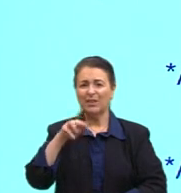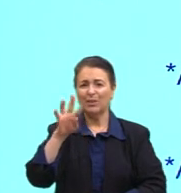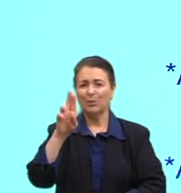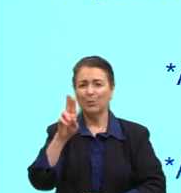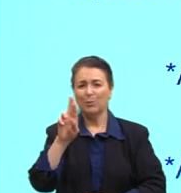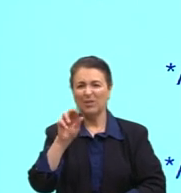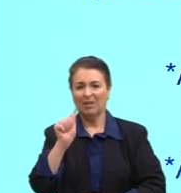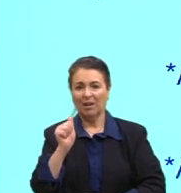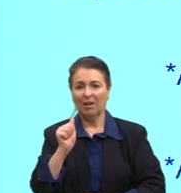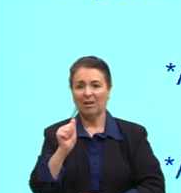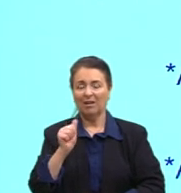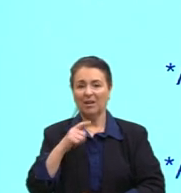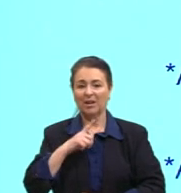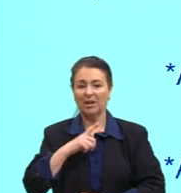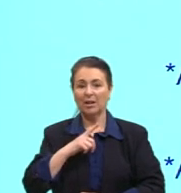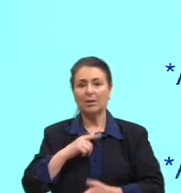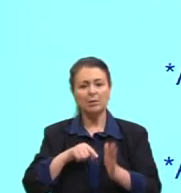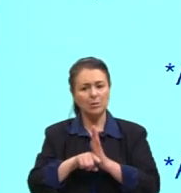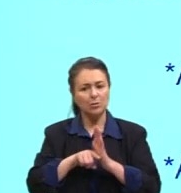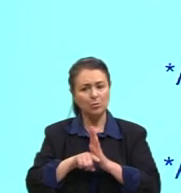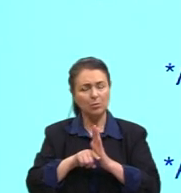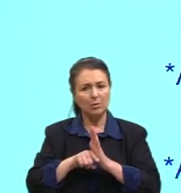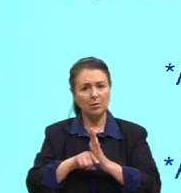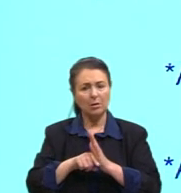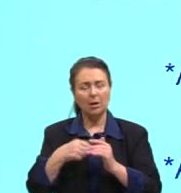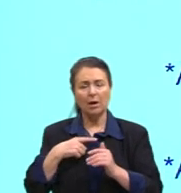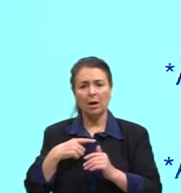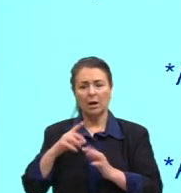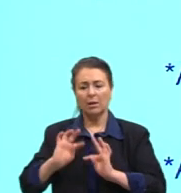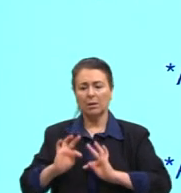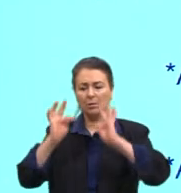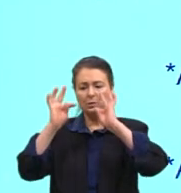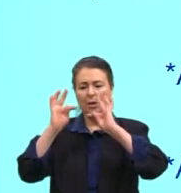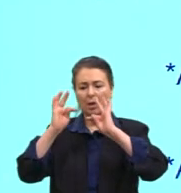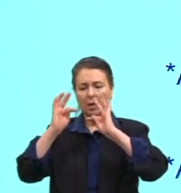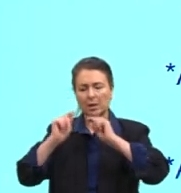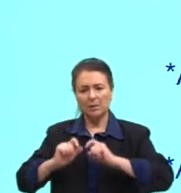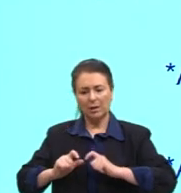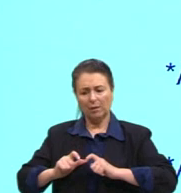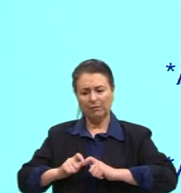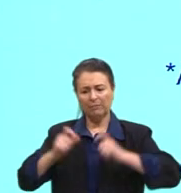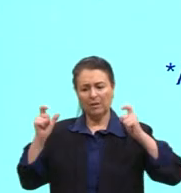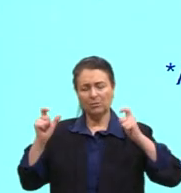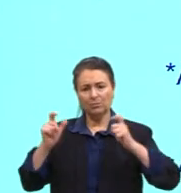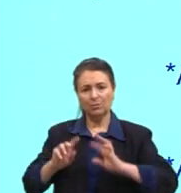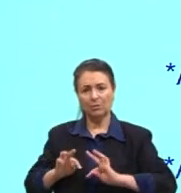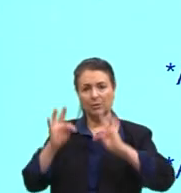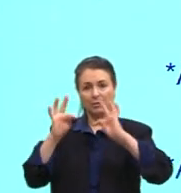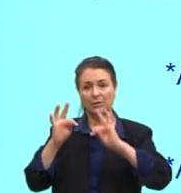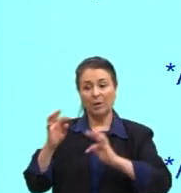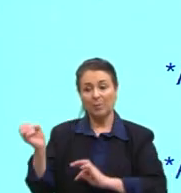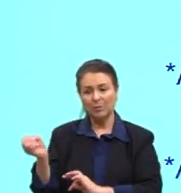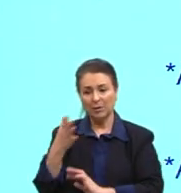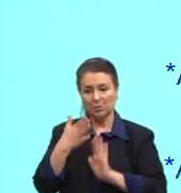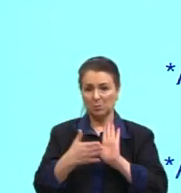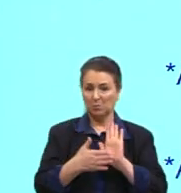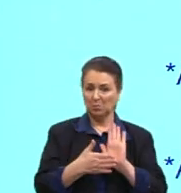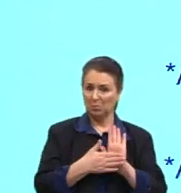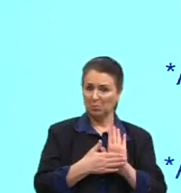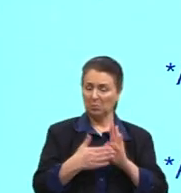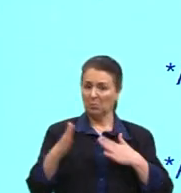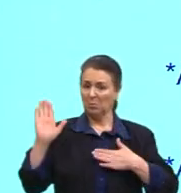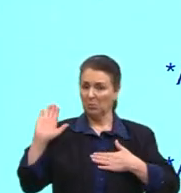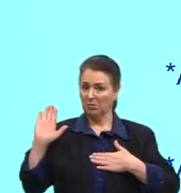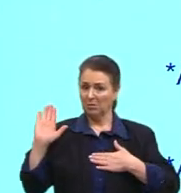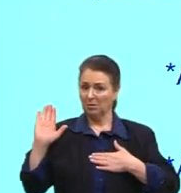questiona ali a questão da tecnologia. Todo esse avanço tecnológico que a modernidade prometeu, ele